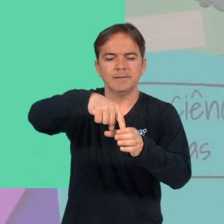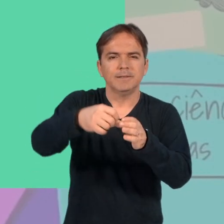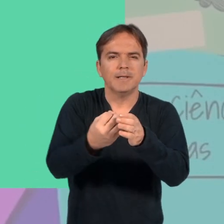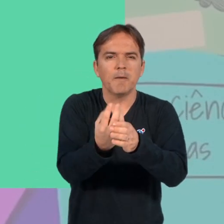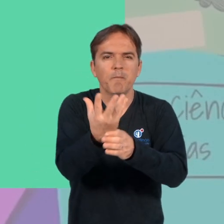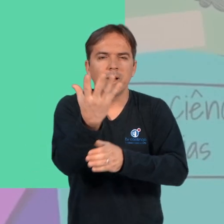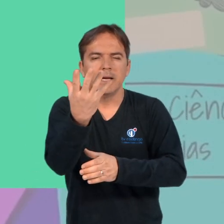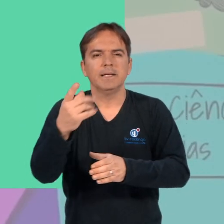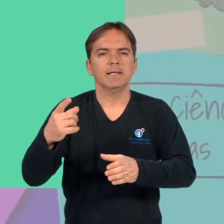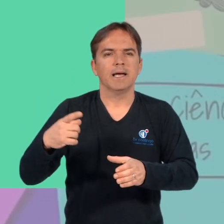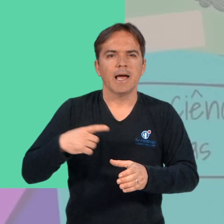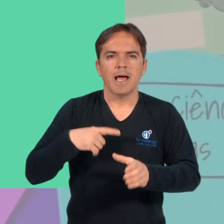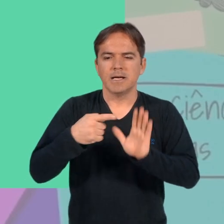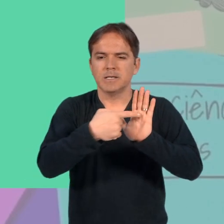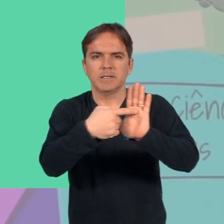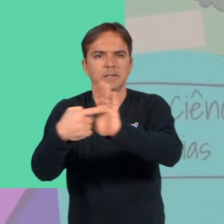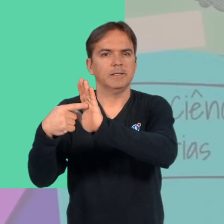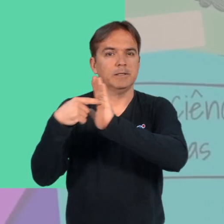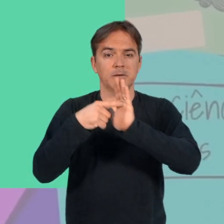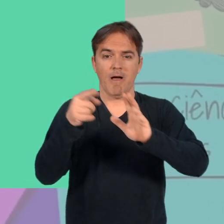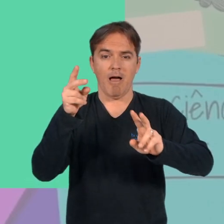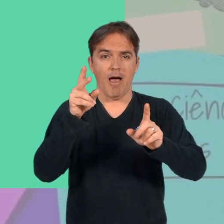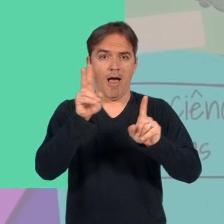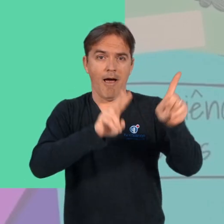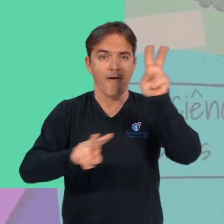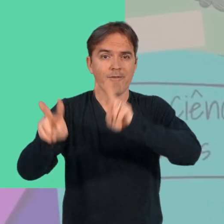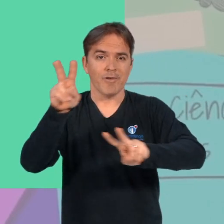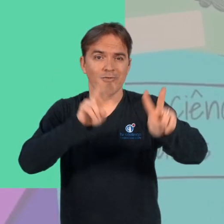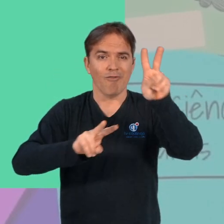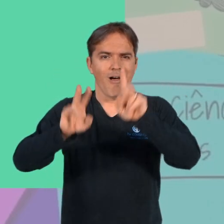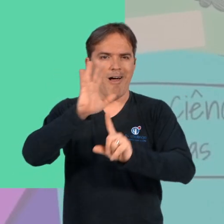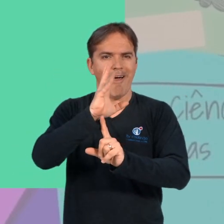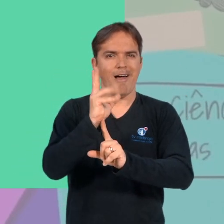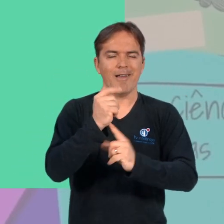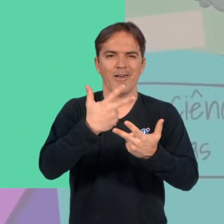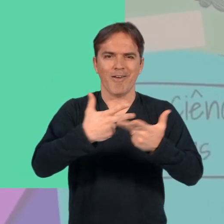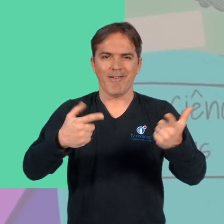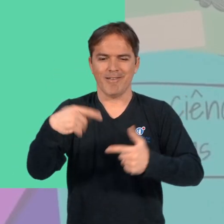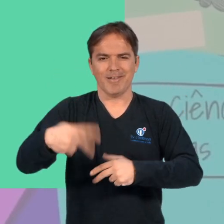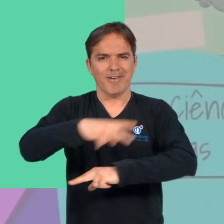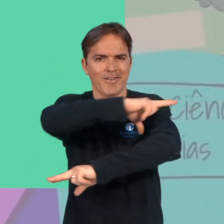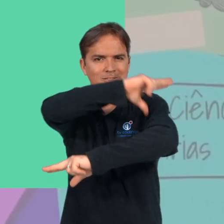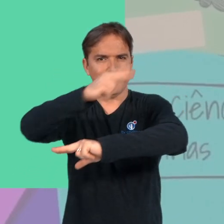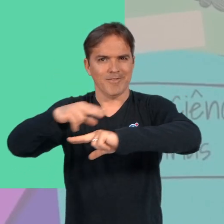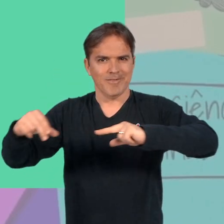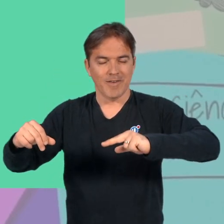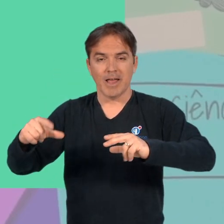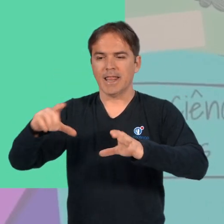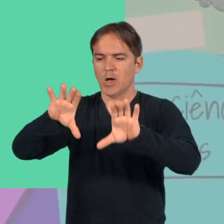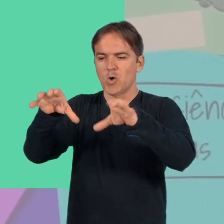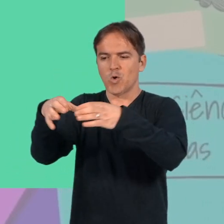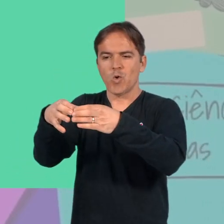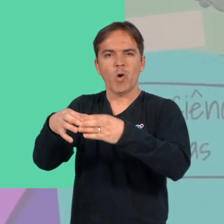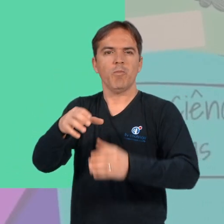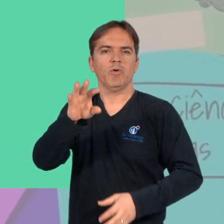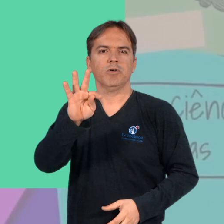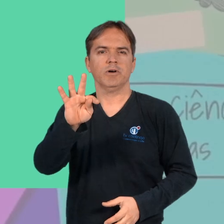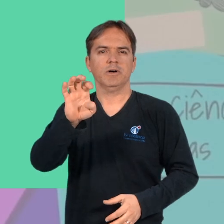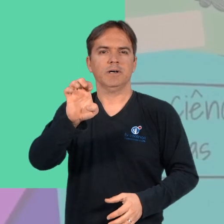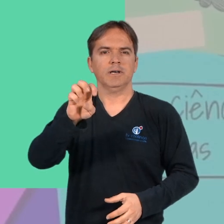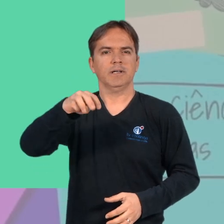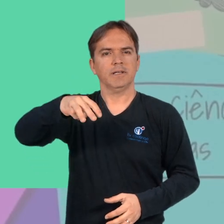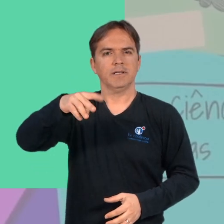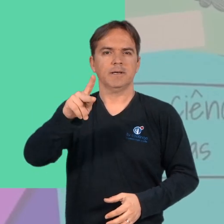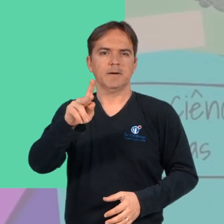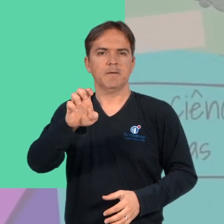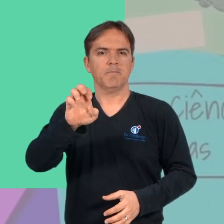exposição do primeiro acervo de artes visuais do Vale do São Francisco, promovida pelo Grupo de Pesquisa Têmpera, em parceria com